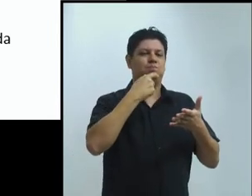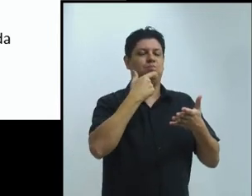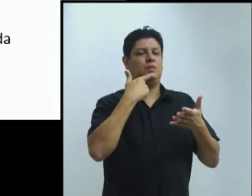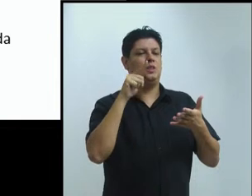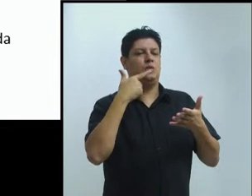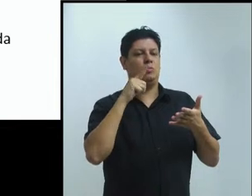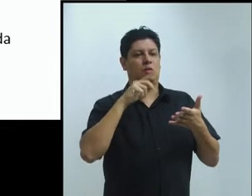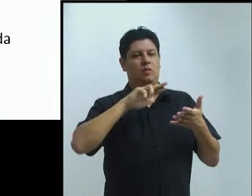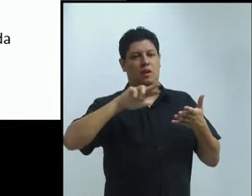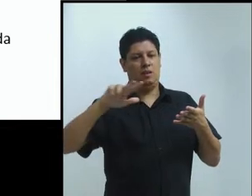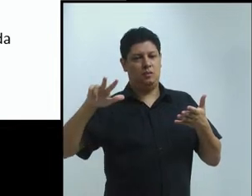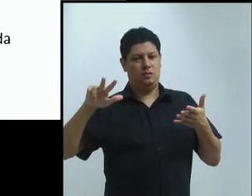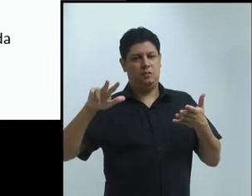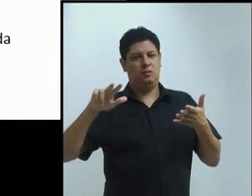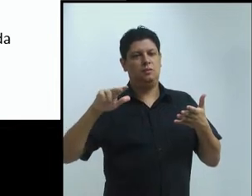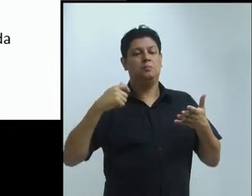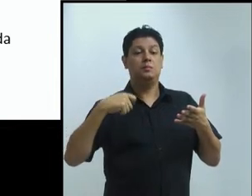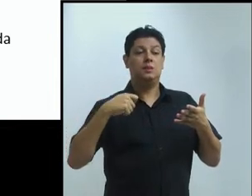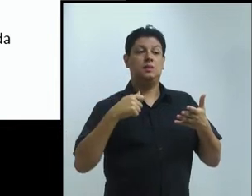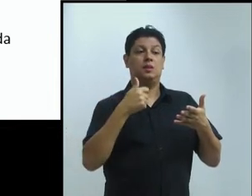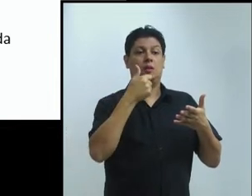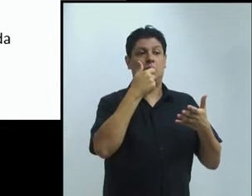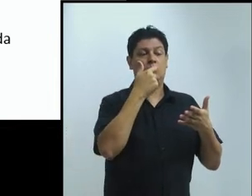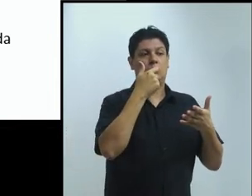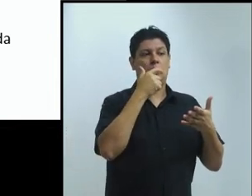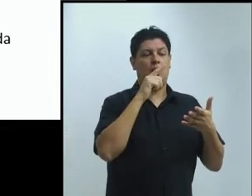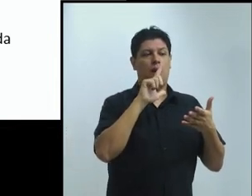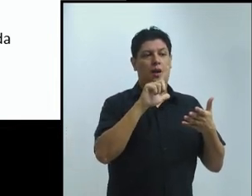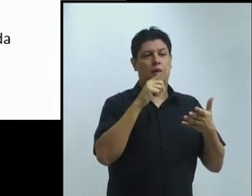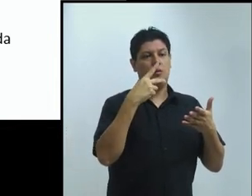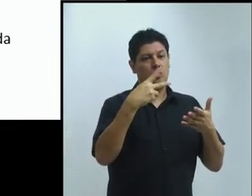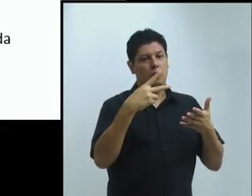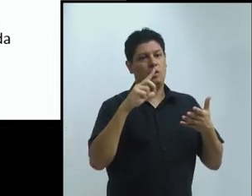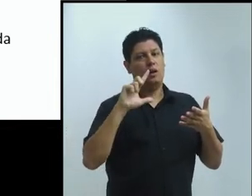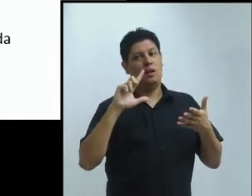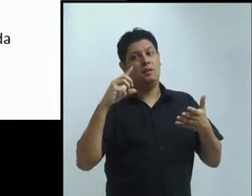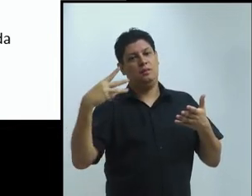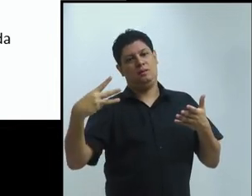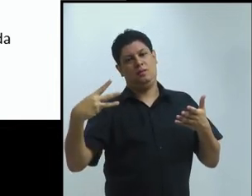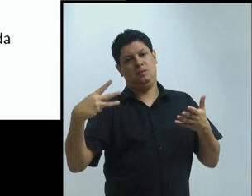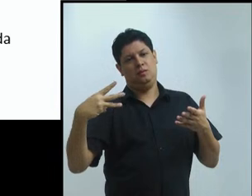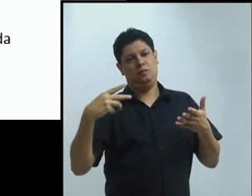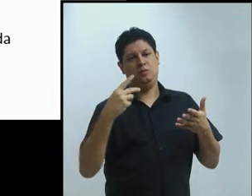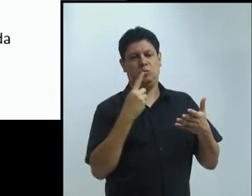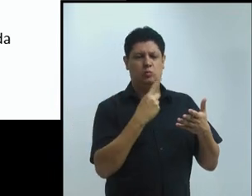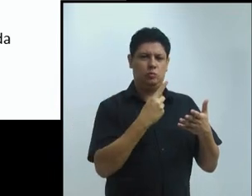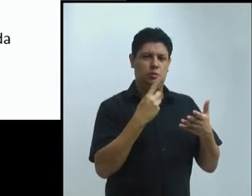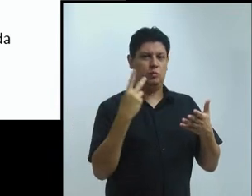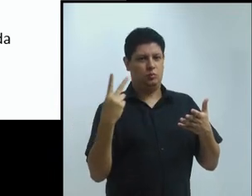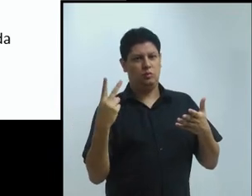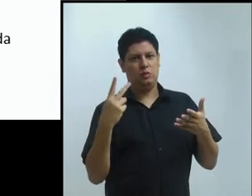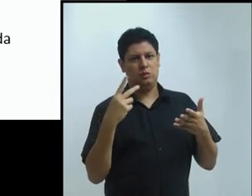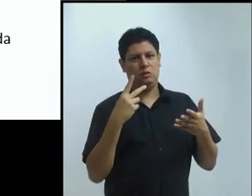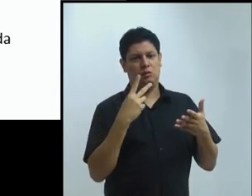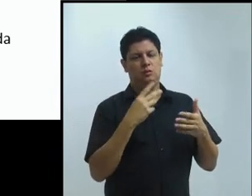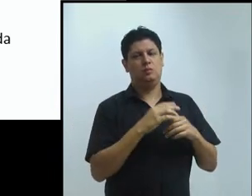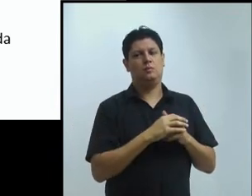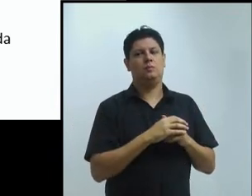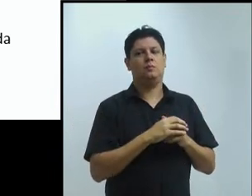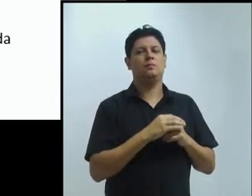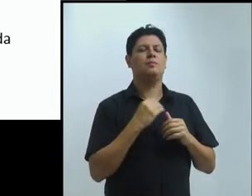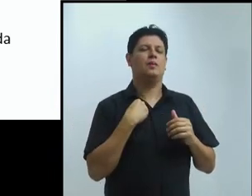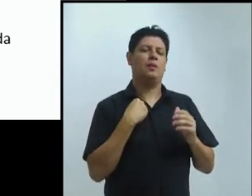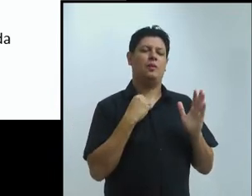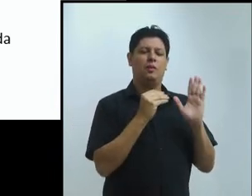línguas adicionais ou estrangeiras. Eu coloquei ali adicionais, porque isso aí é uma implicância minha, de linguista